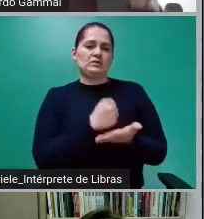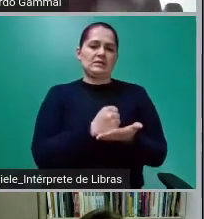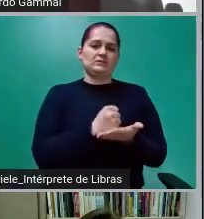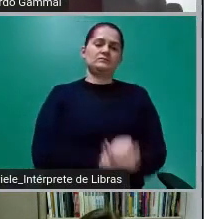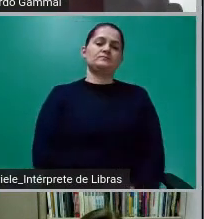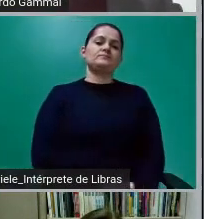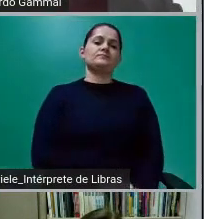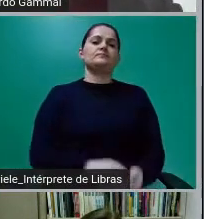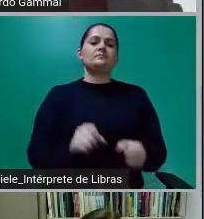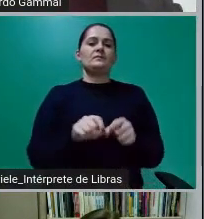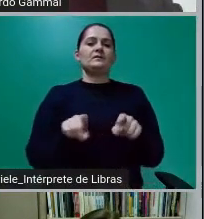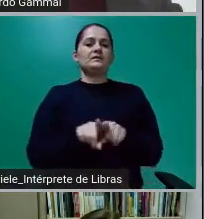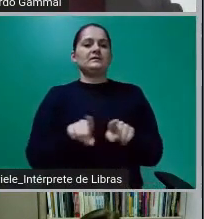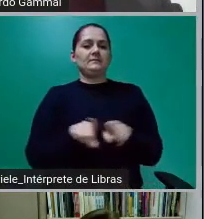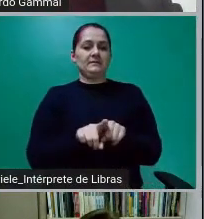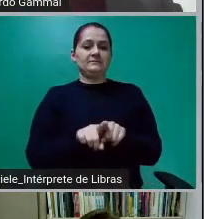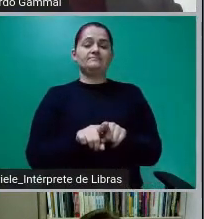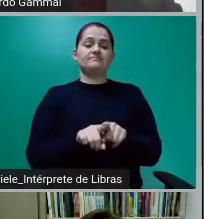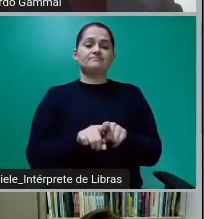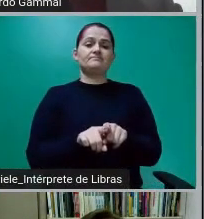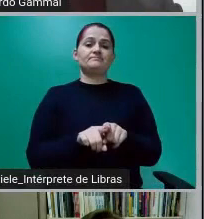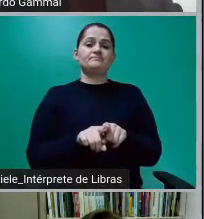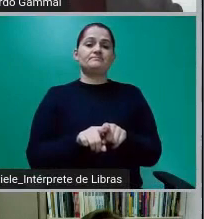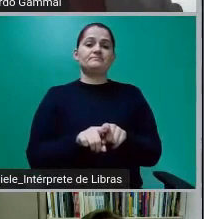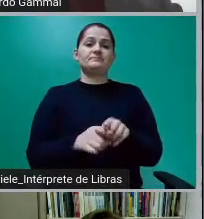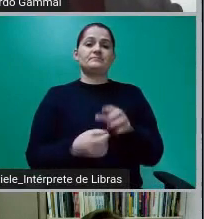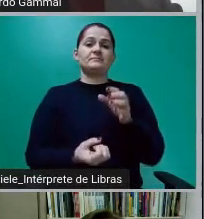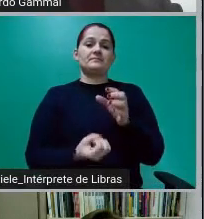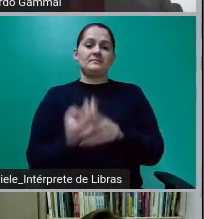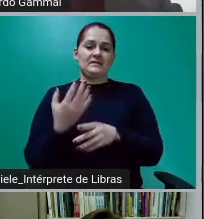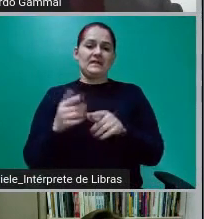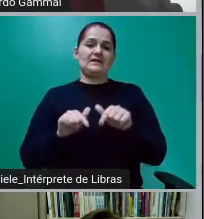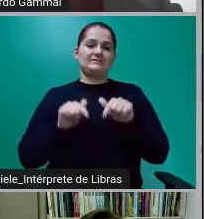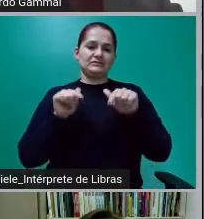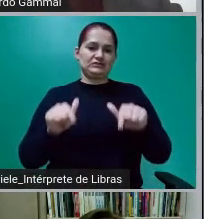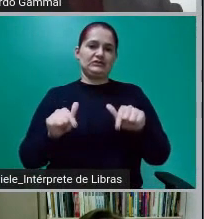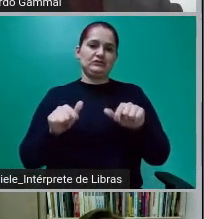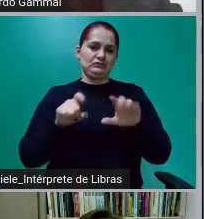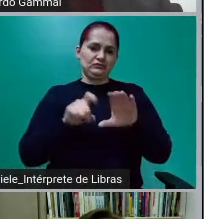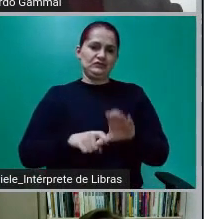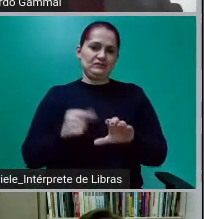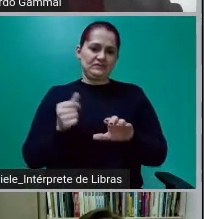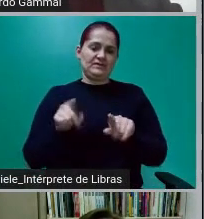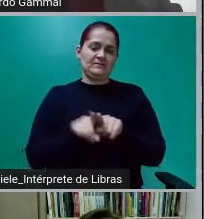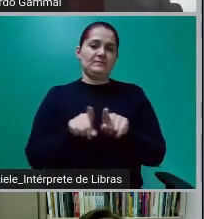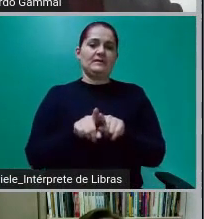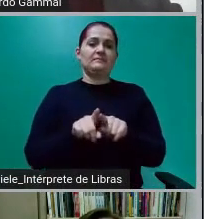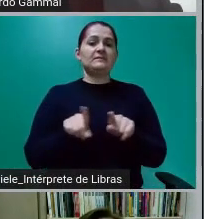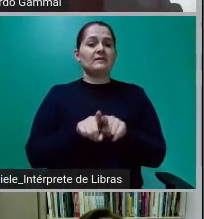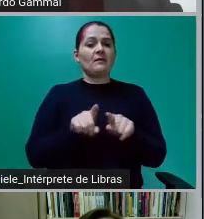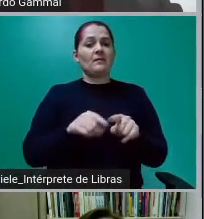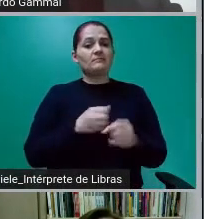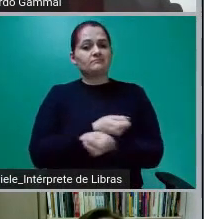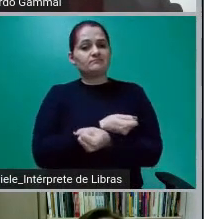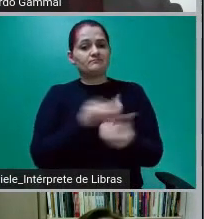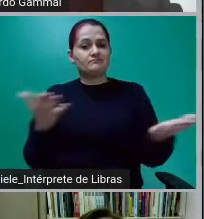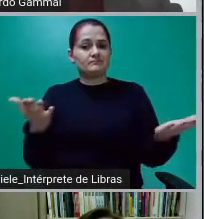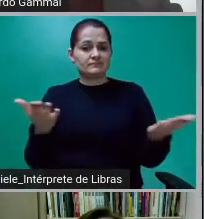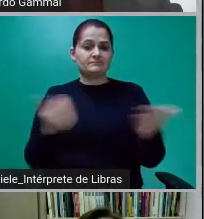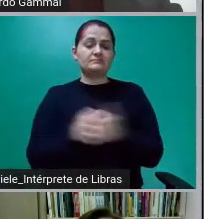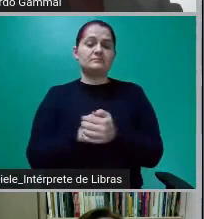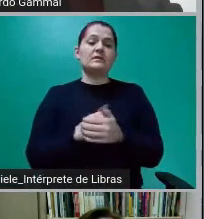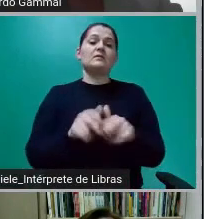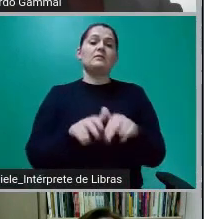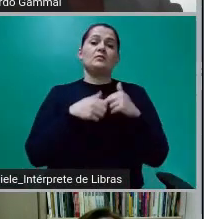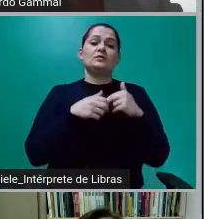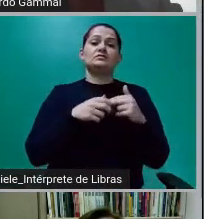Fazer a emissão das debêntures, toda a distribuição. Então, o Banco